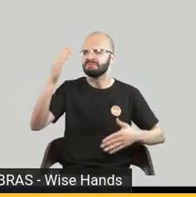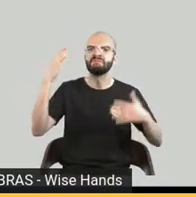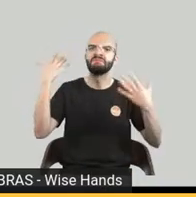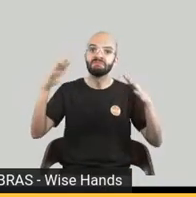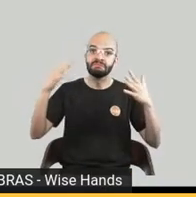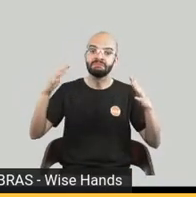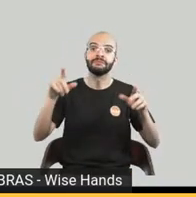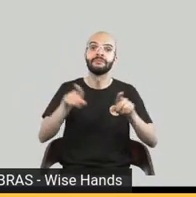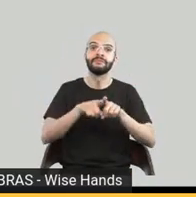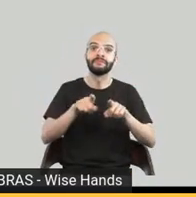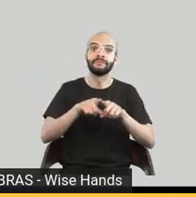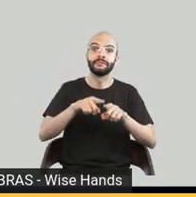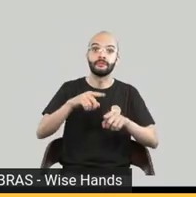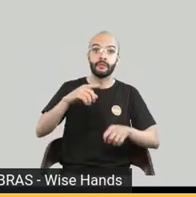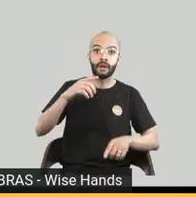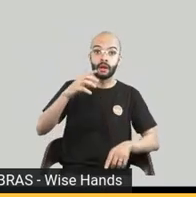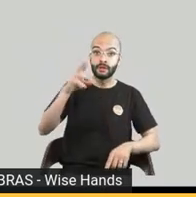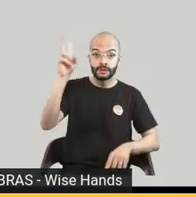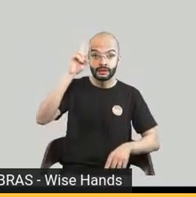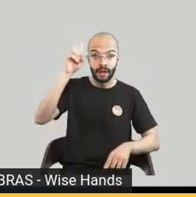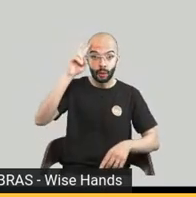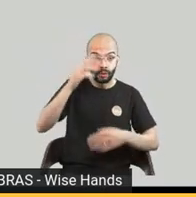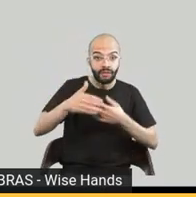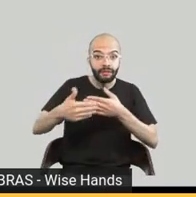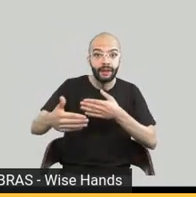Honor não sabia é libriano aí valeu